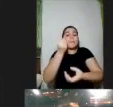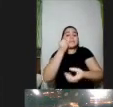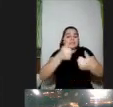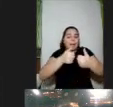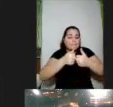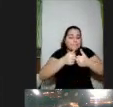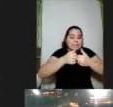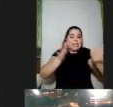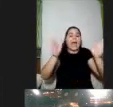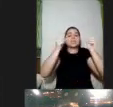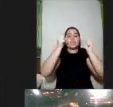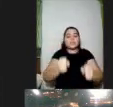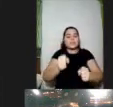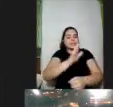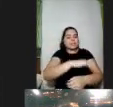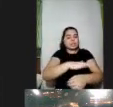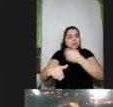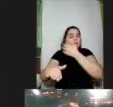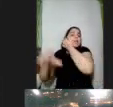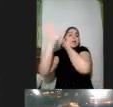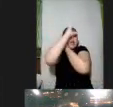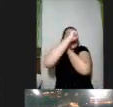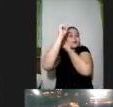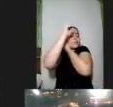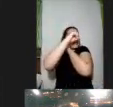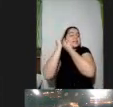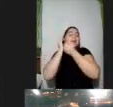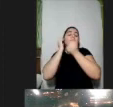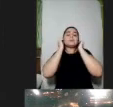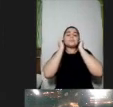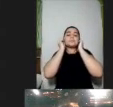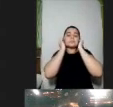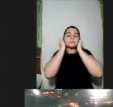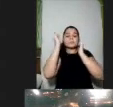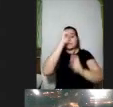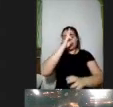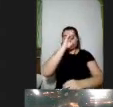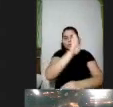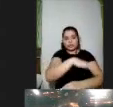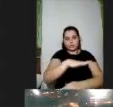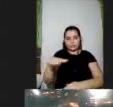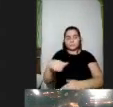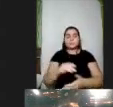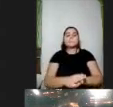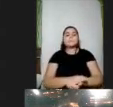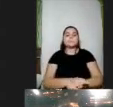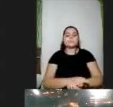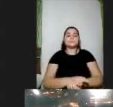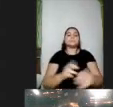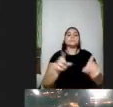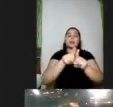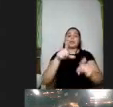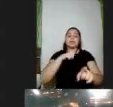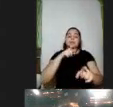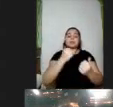possibilidades das crianças para o aprendizado em relação aos contos infantis tem essa parceria com